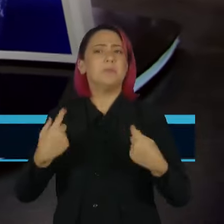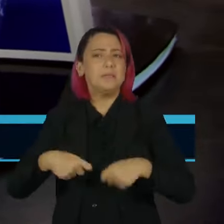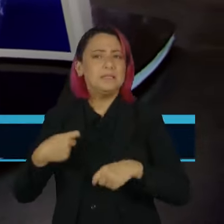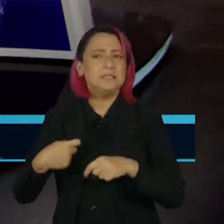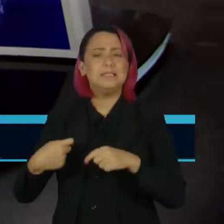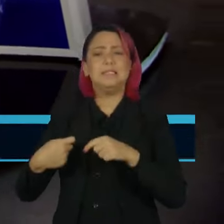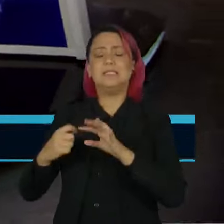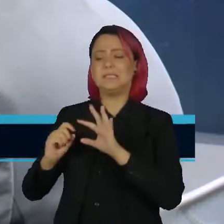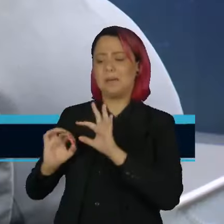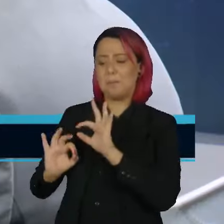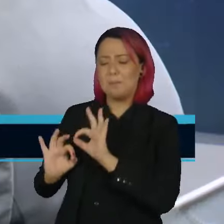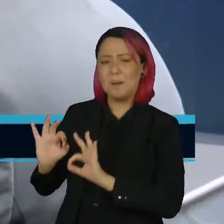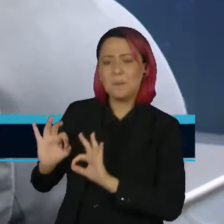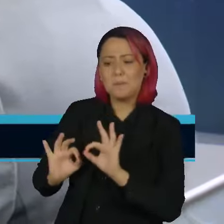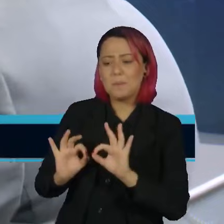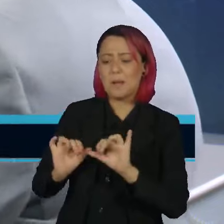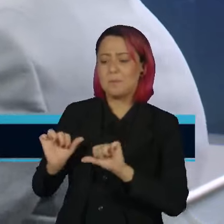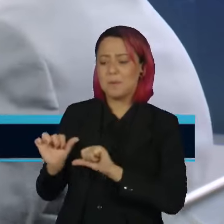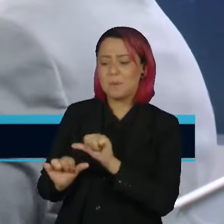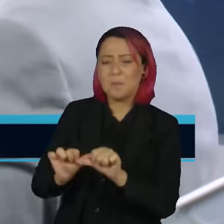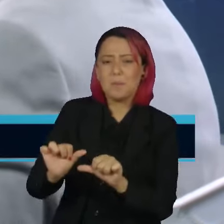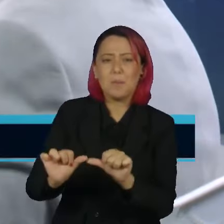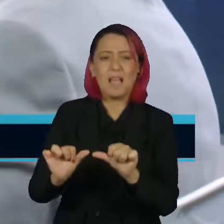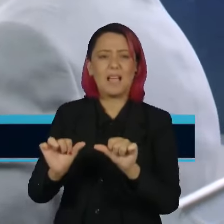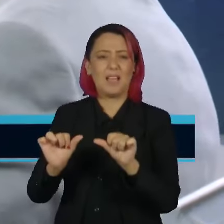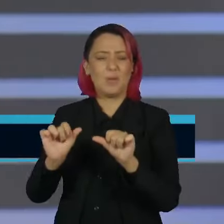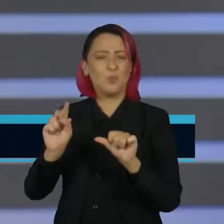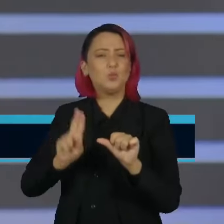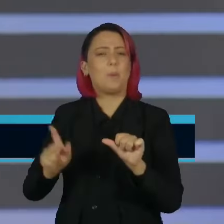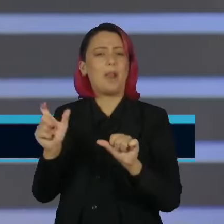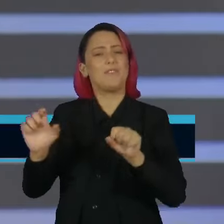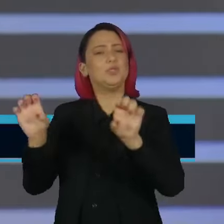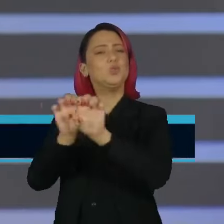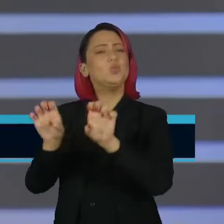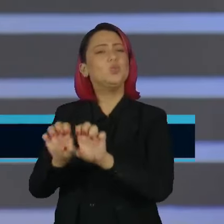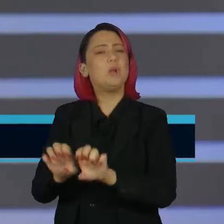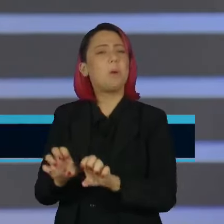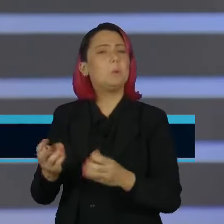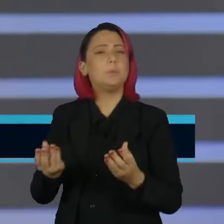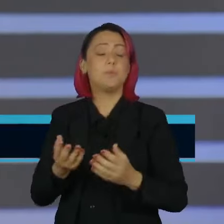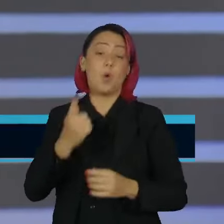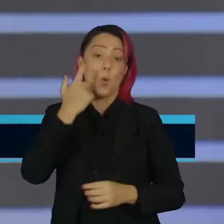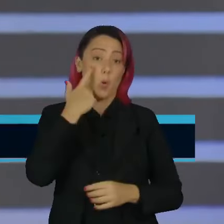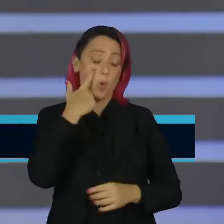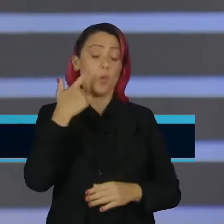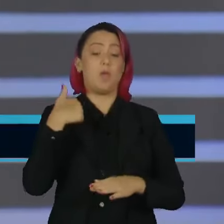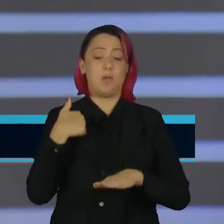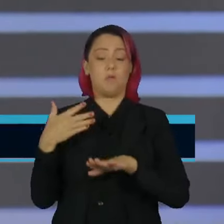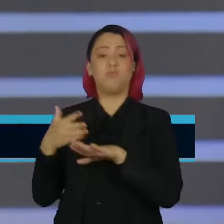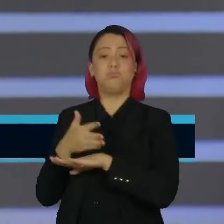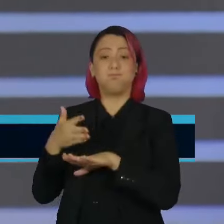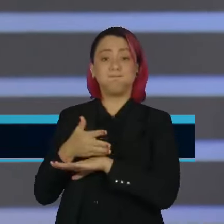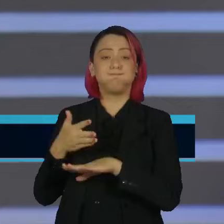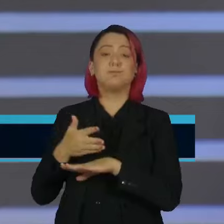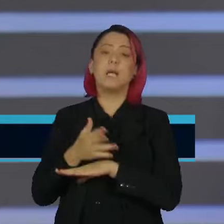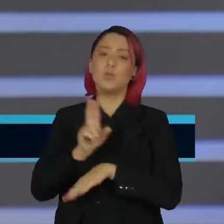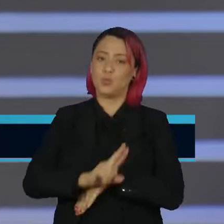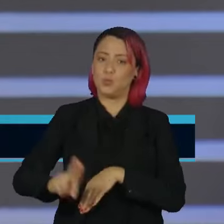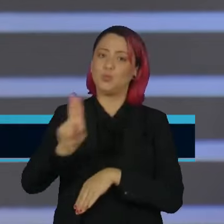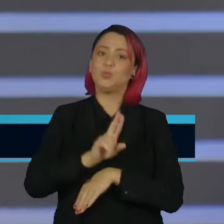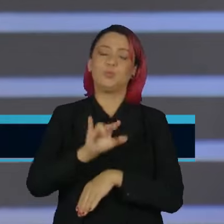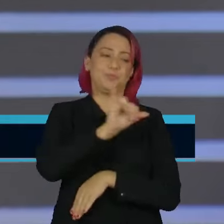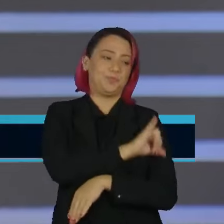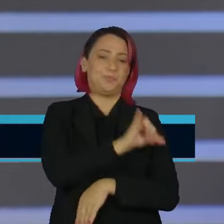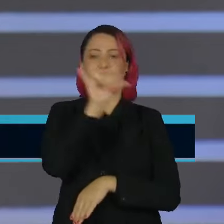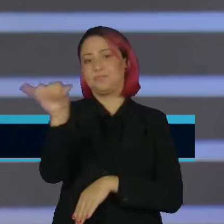baixar o preço das passagens. Elas estão corretas? Olha, Rodrigo, eu frequento demais a Ponte Aérea Rio de Janeiro, a sede do Instituto é